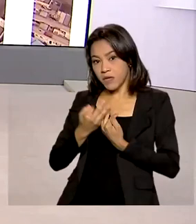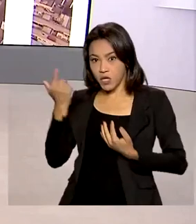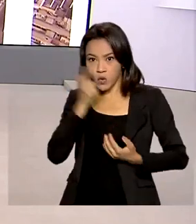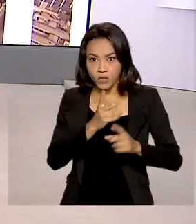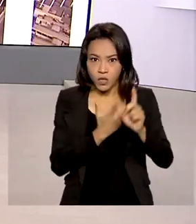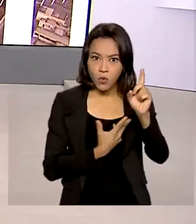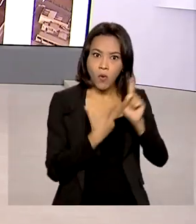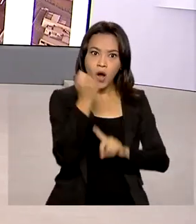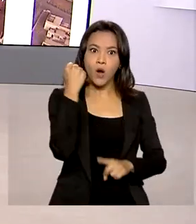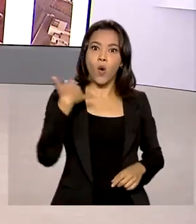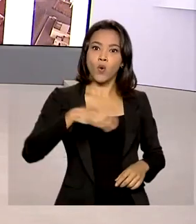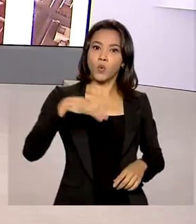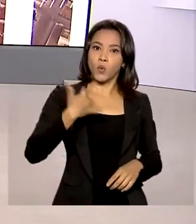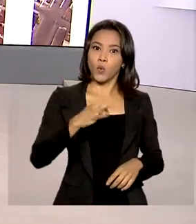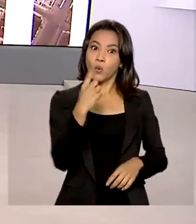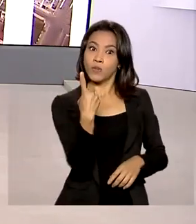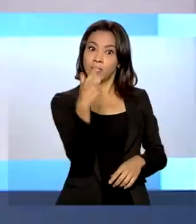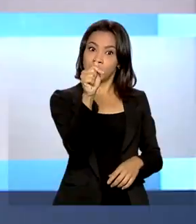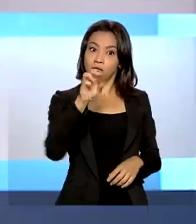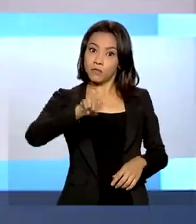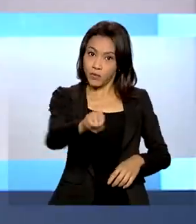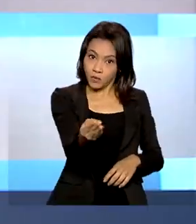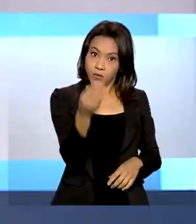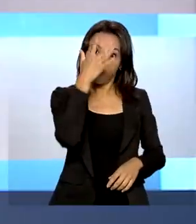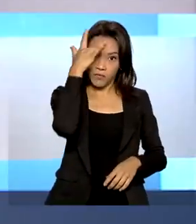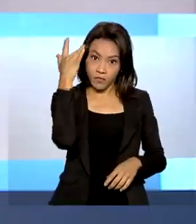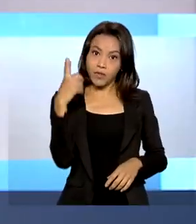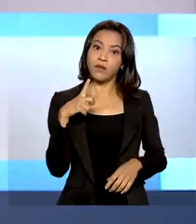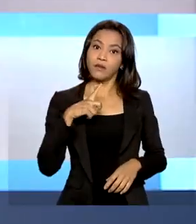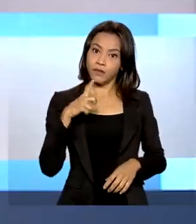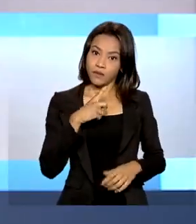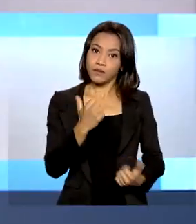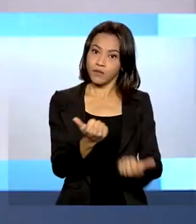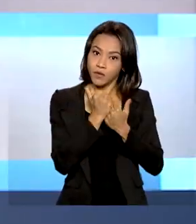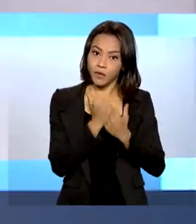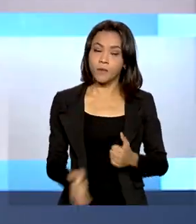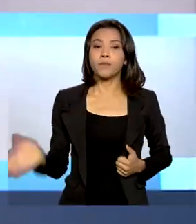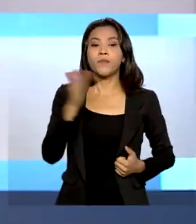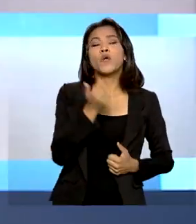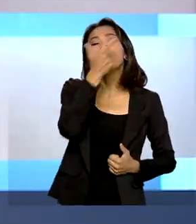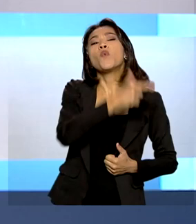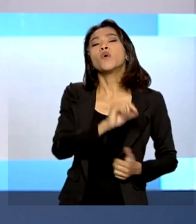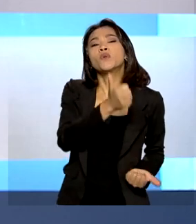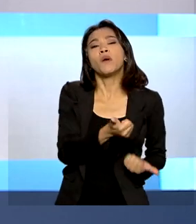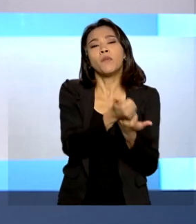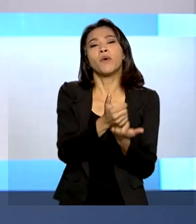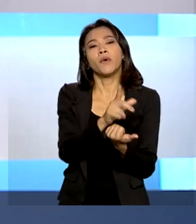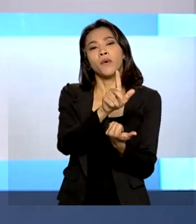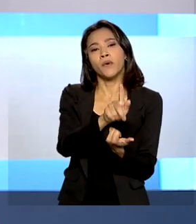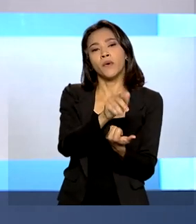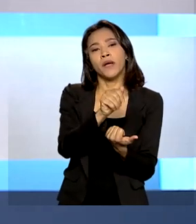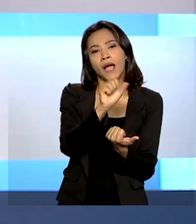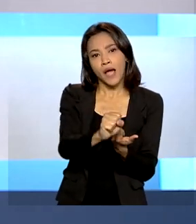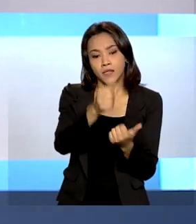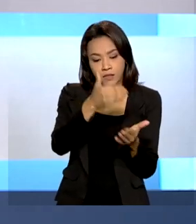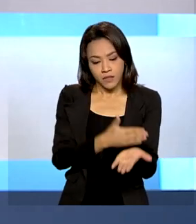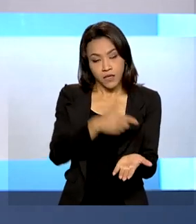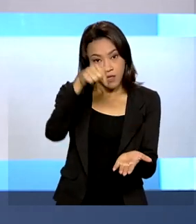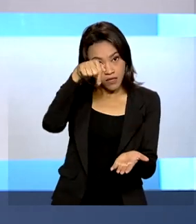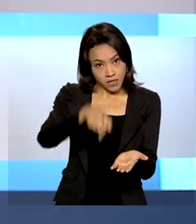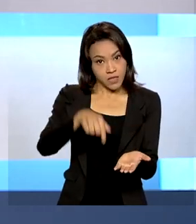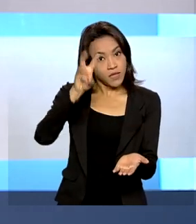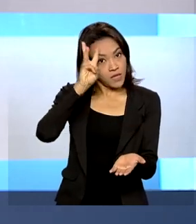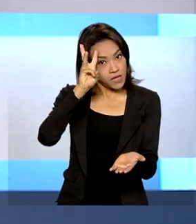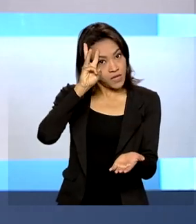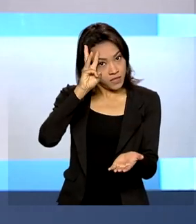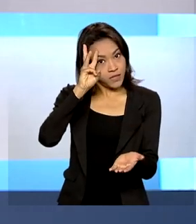milhões de famílias beneficiadas. E o Auxílio Gás também começa a ser pago nesta terça-feira. 5 milhões